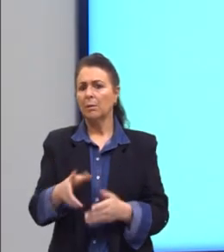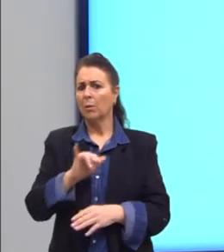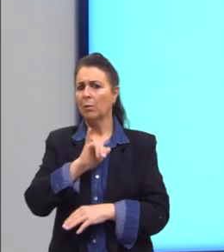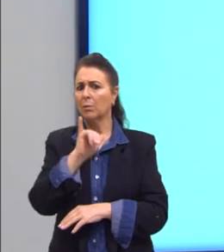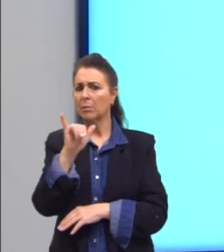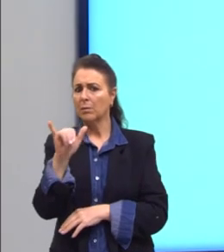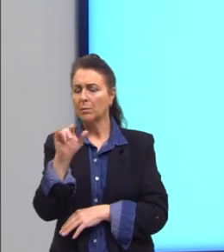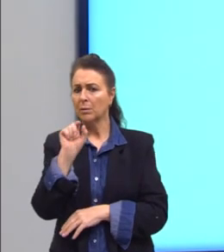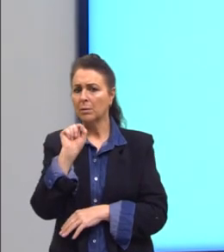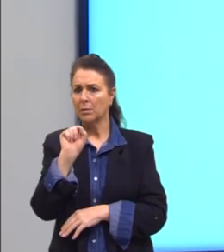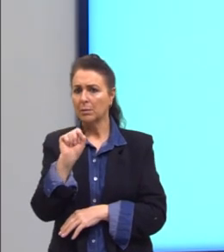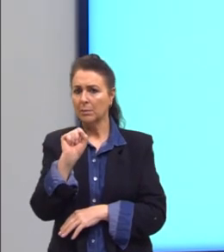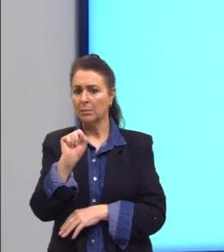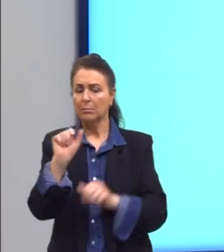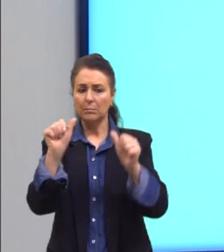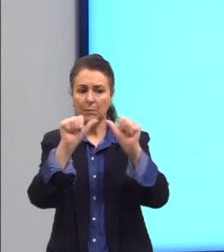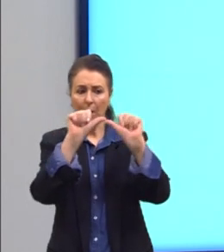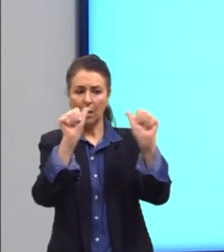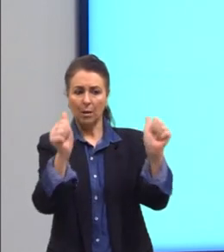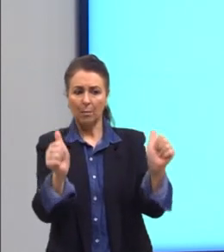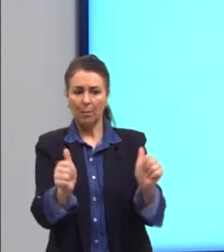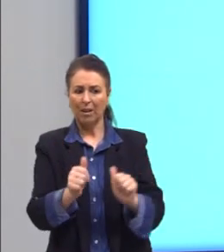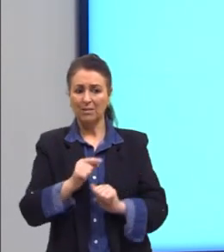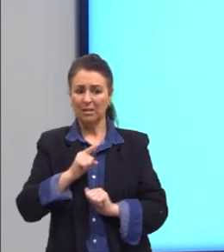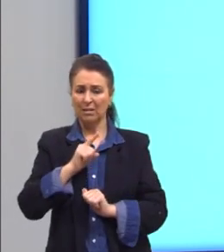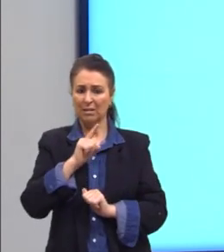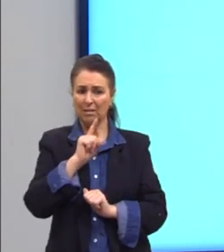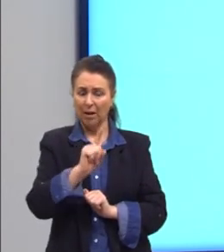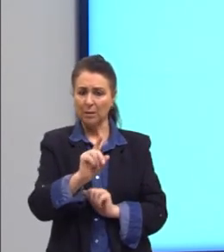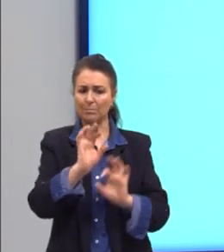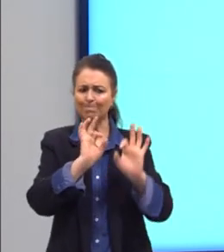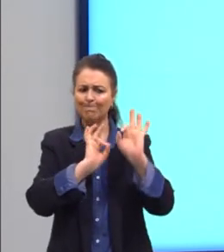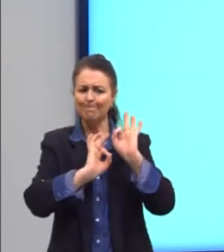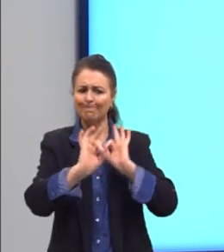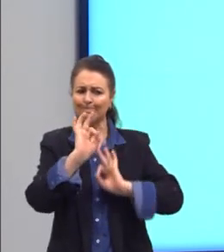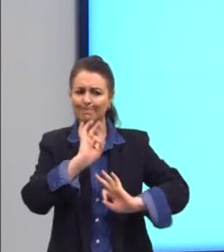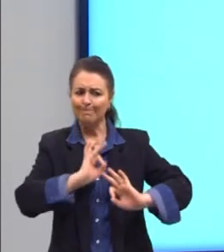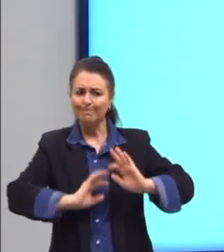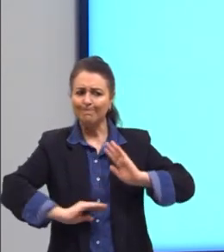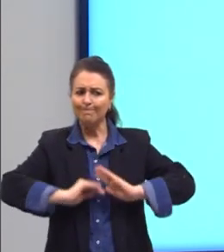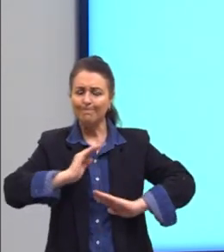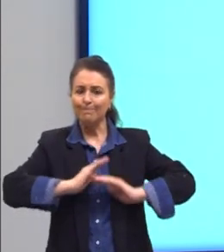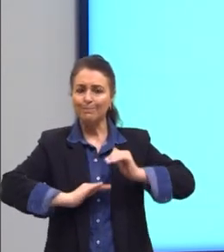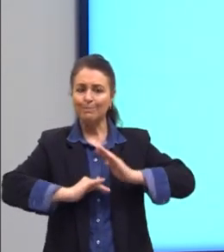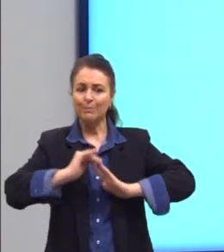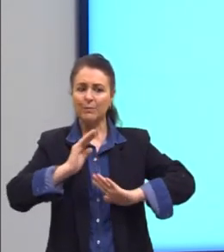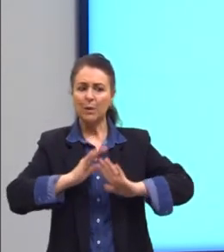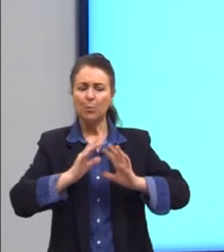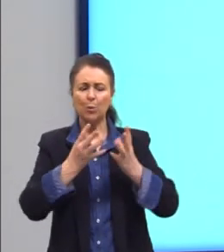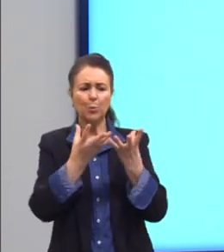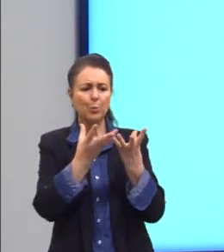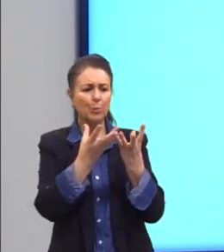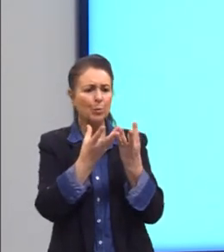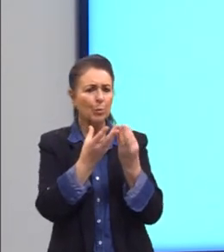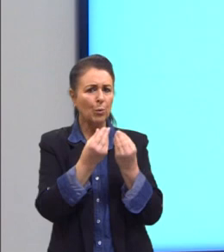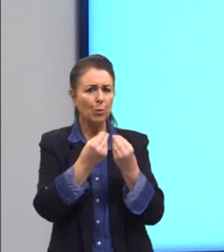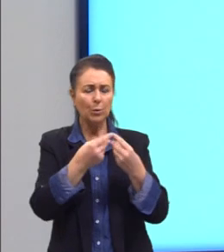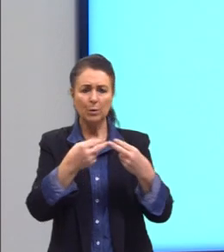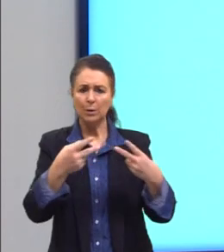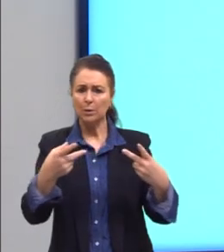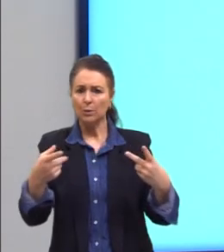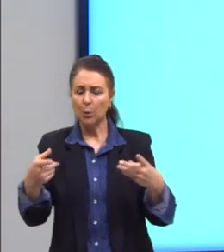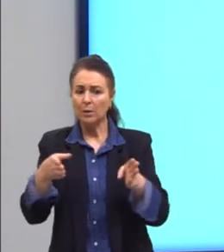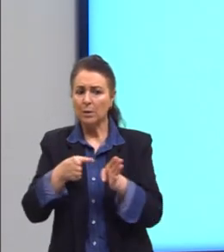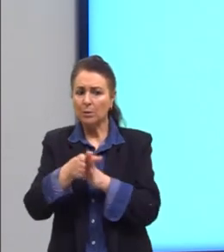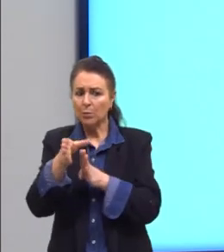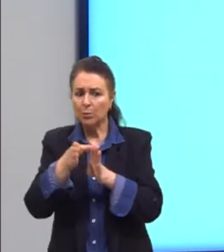ali? A imagem deles é meticulosamente construída por uma infinidade de diferentes consultores